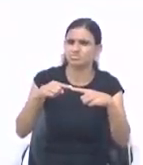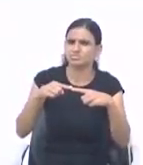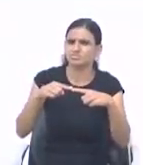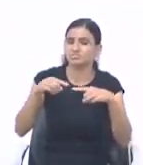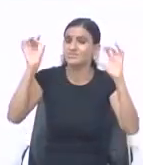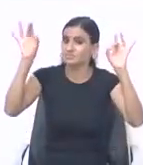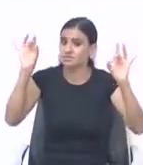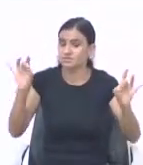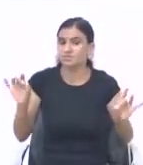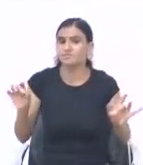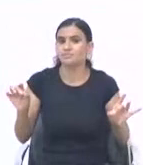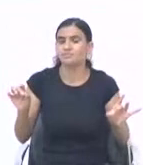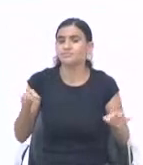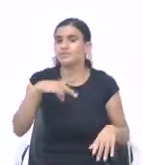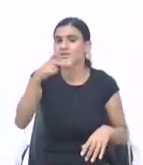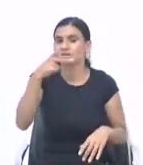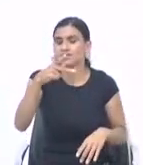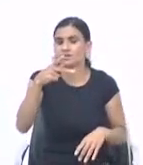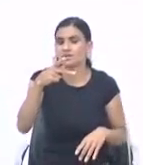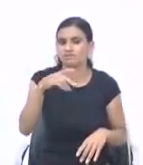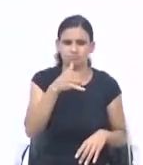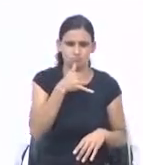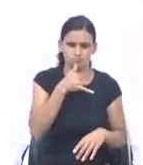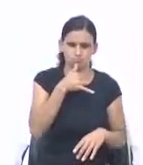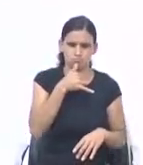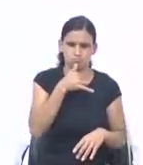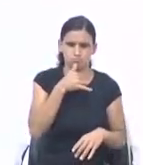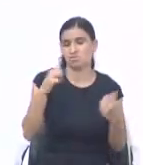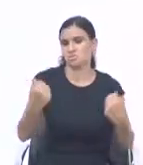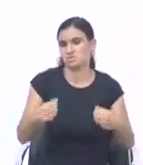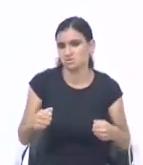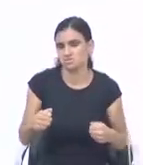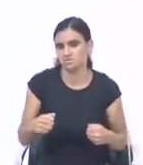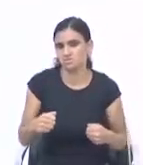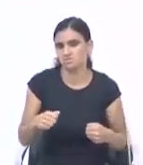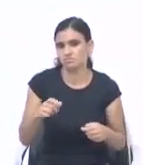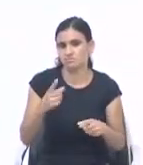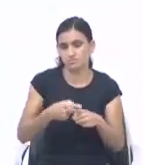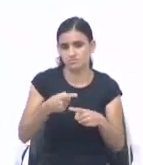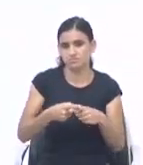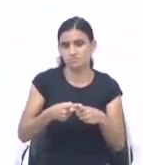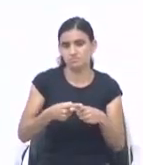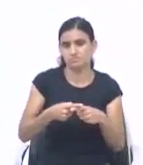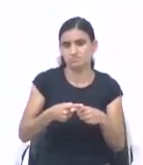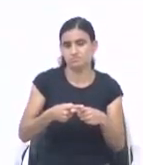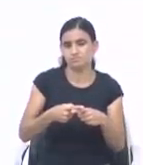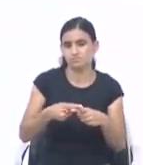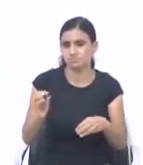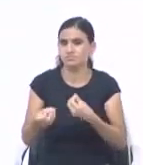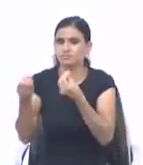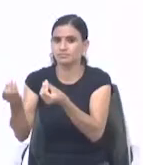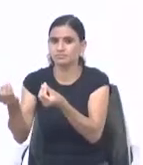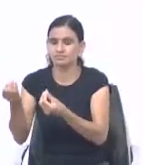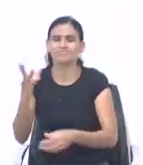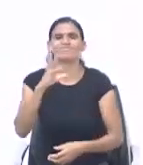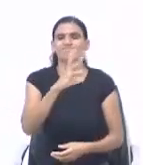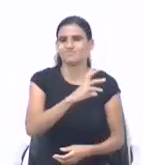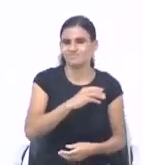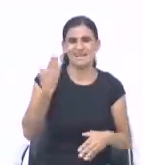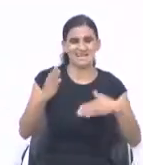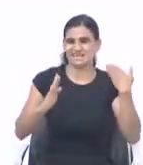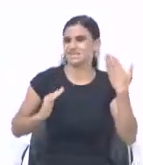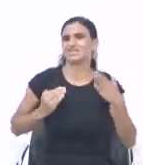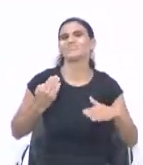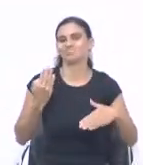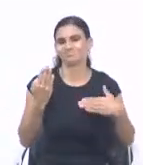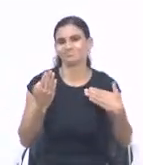explicar. O que ele vai dizer? Não com tristeza, ou por necessidade. Porque Deus ama ao que dar com alegria. Ou